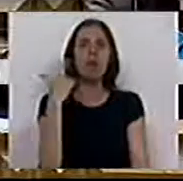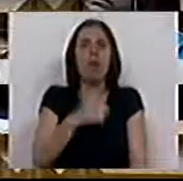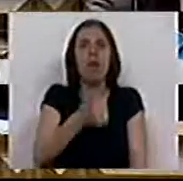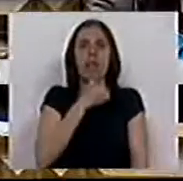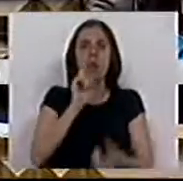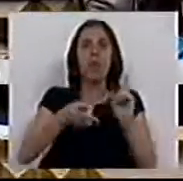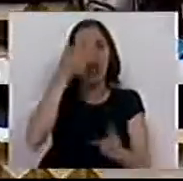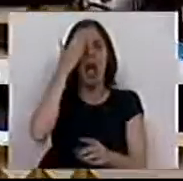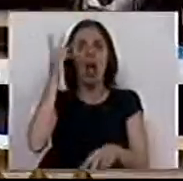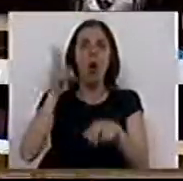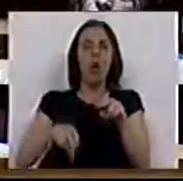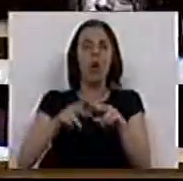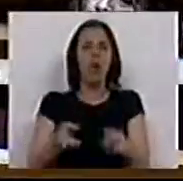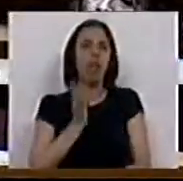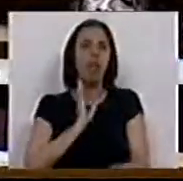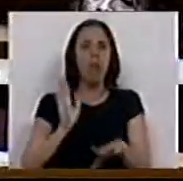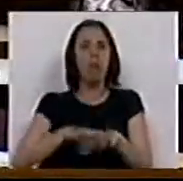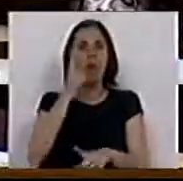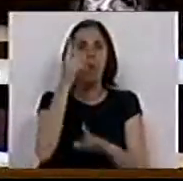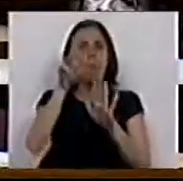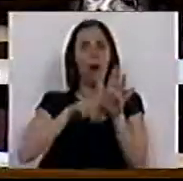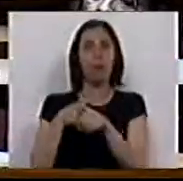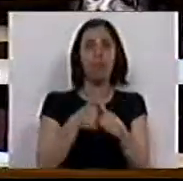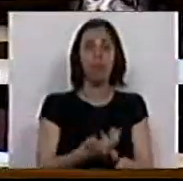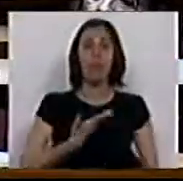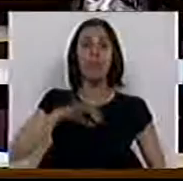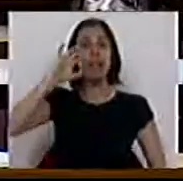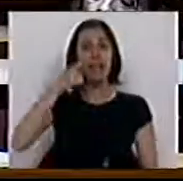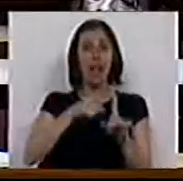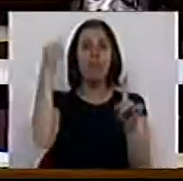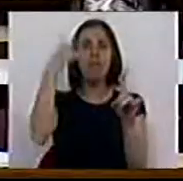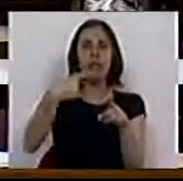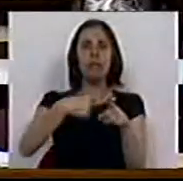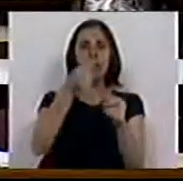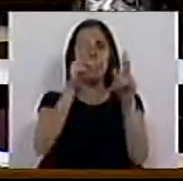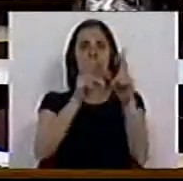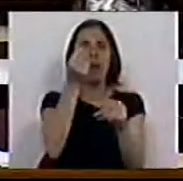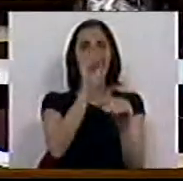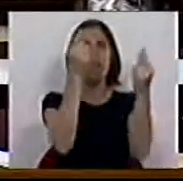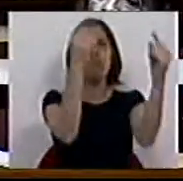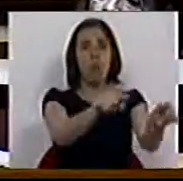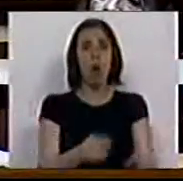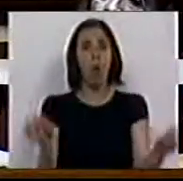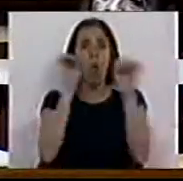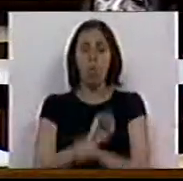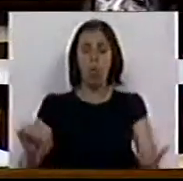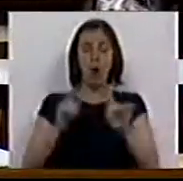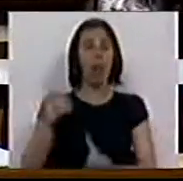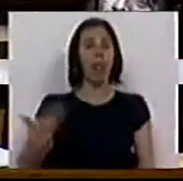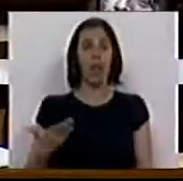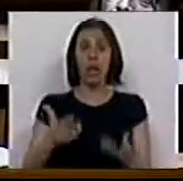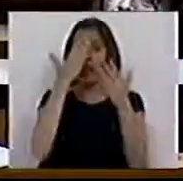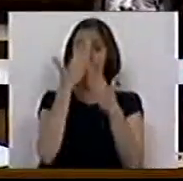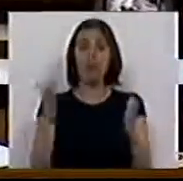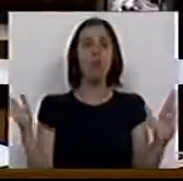decidir aquilo que entender, porque está subjugado a uma regra de um déficit que apenas interessa aos mercados financeiros. Não há nenhum direito